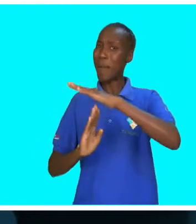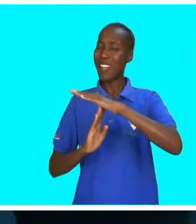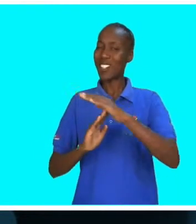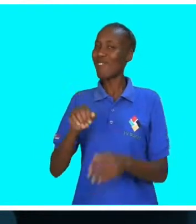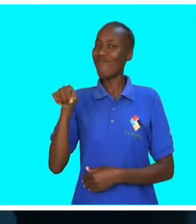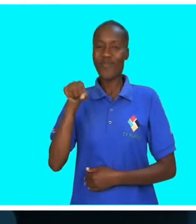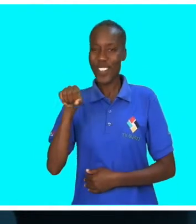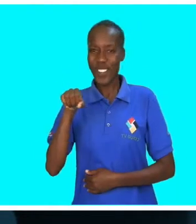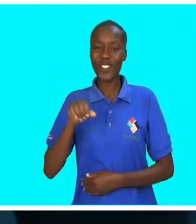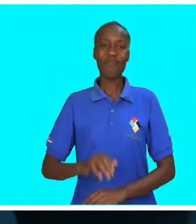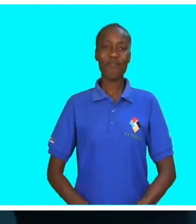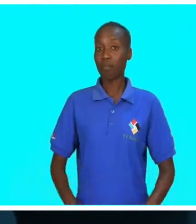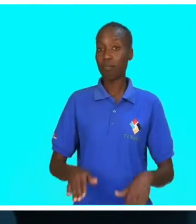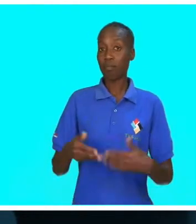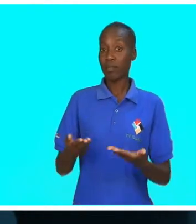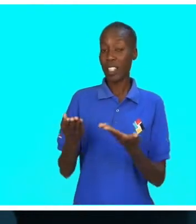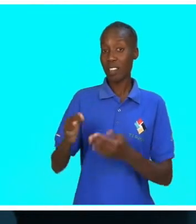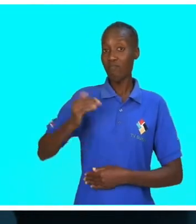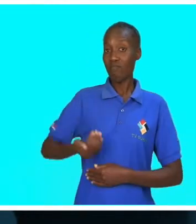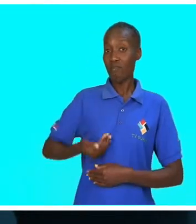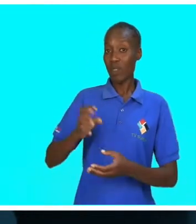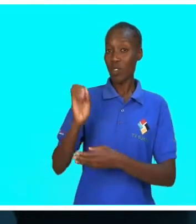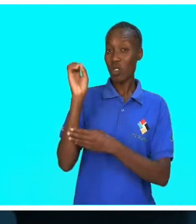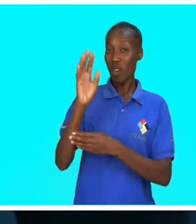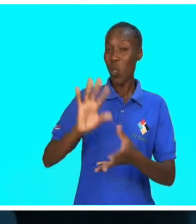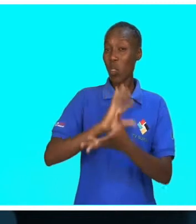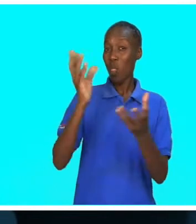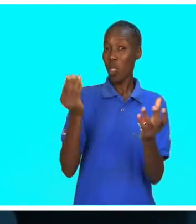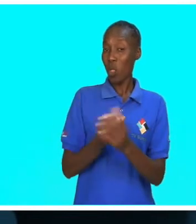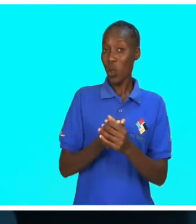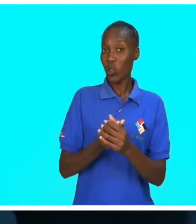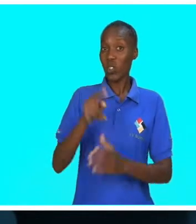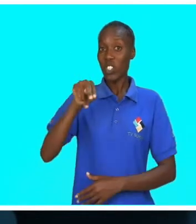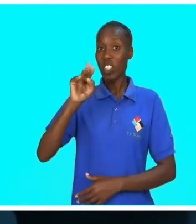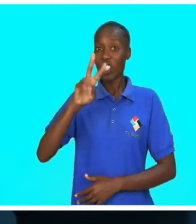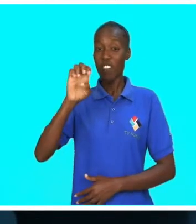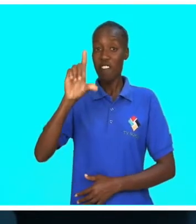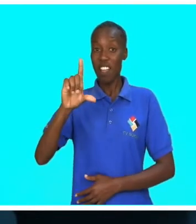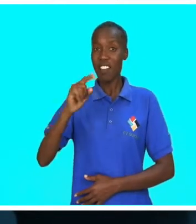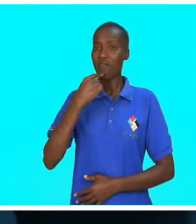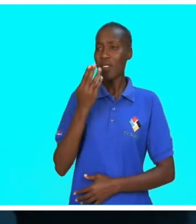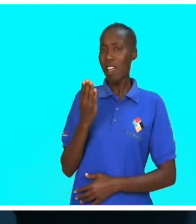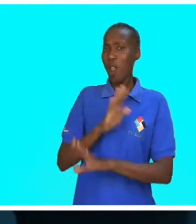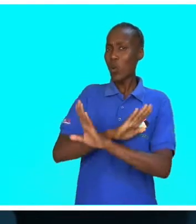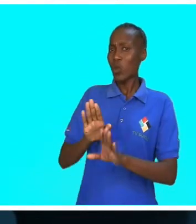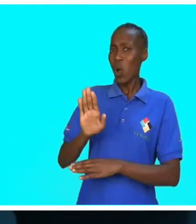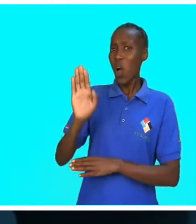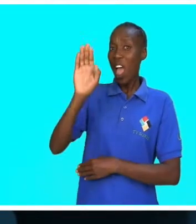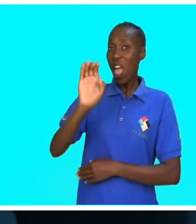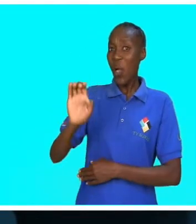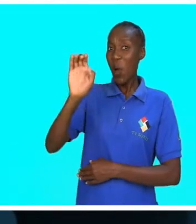topo da sua carreira. É uma jogadora de todos os níveis e estou convencido que não será só a Europa